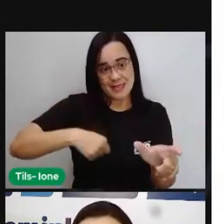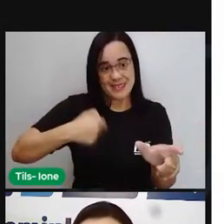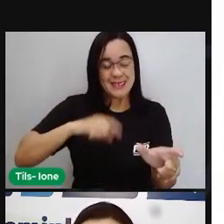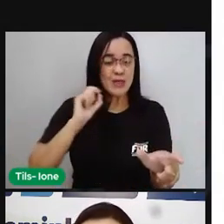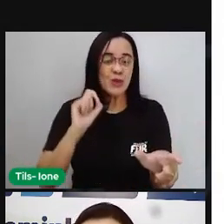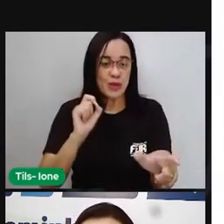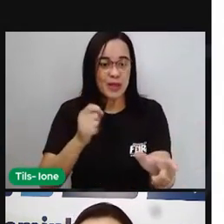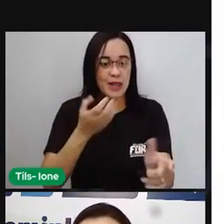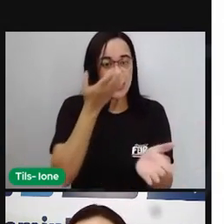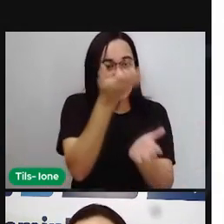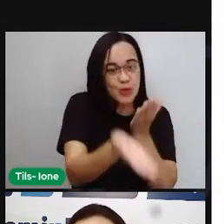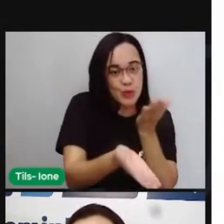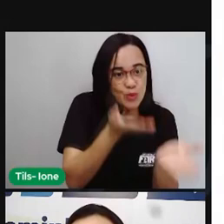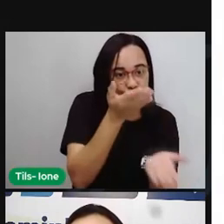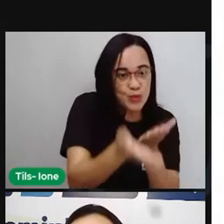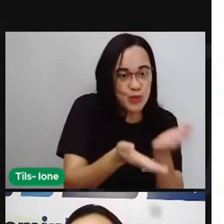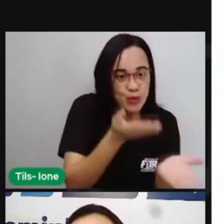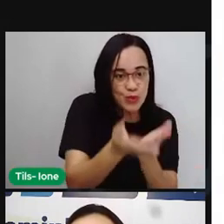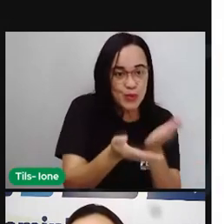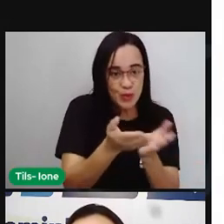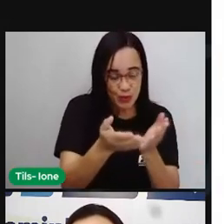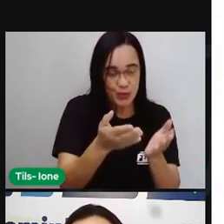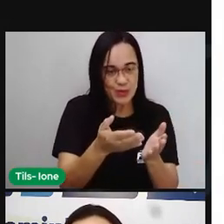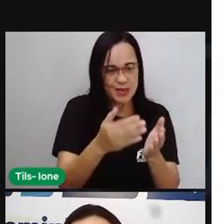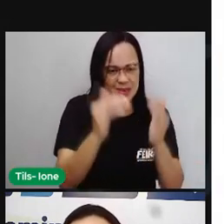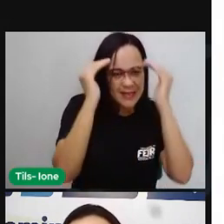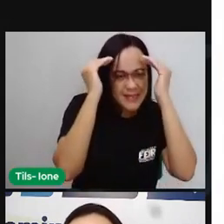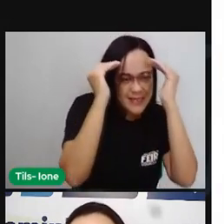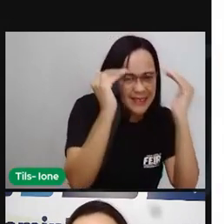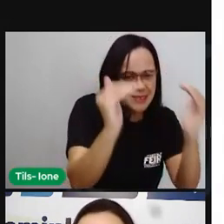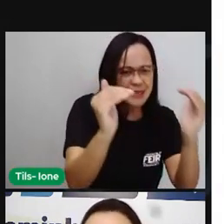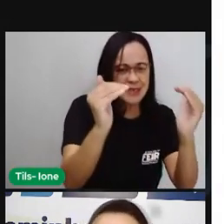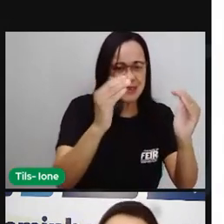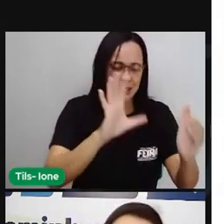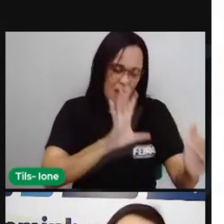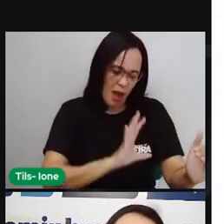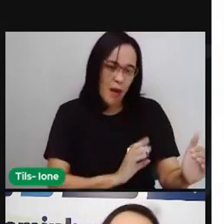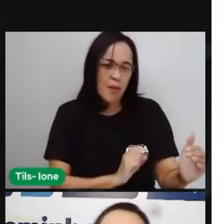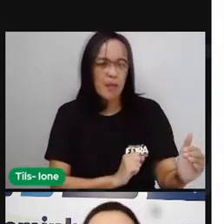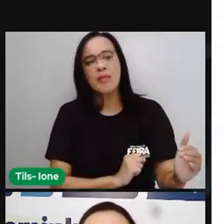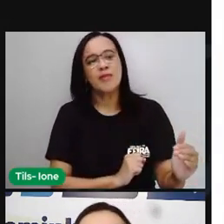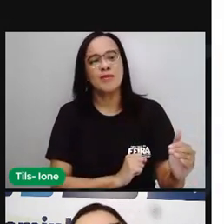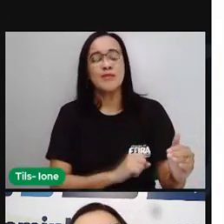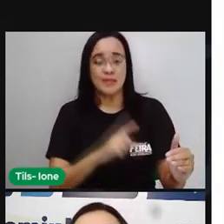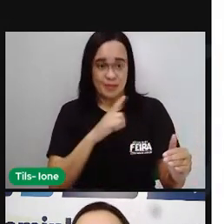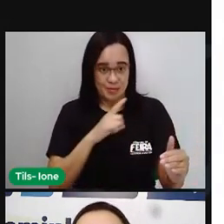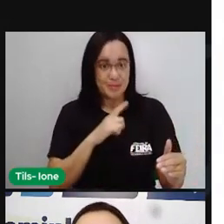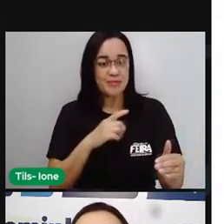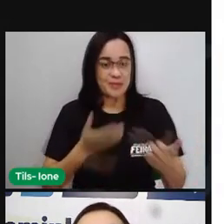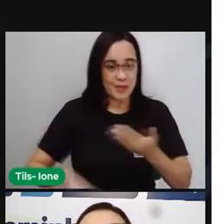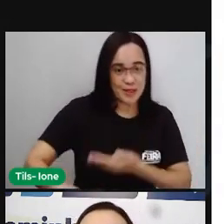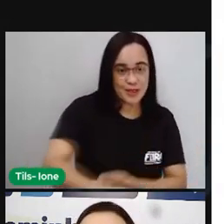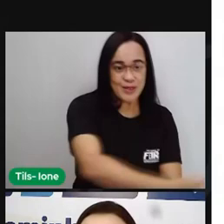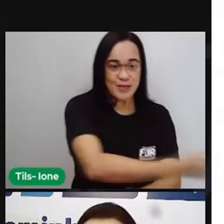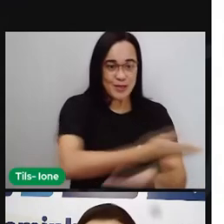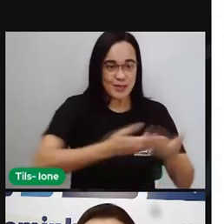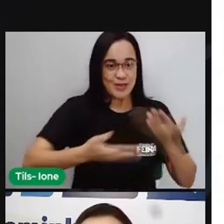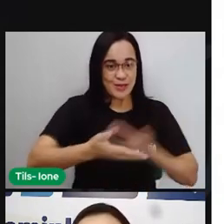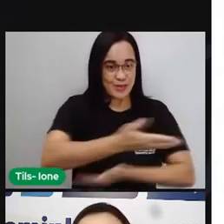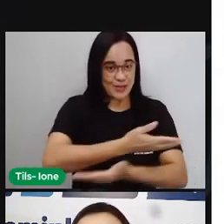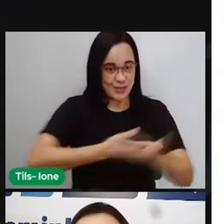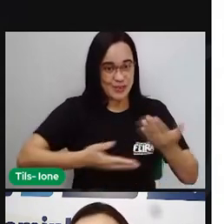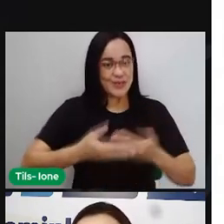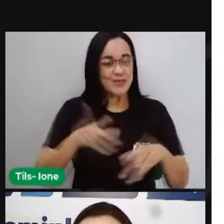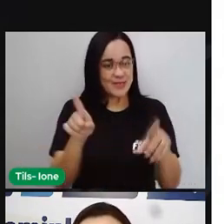todo o respeito, todo o amor que é dado, né? A essas pessoas que elas dão pra gente, a gente precisa retribuir também,